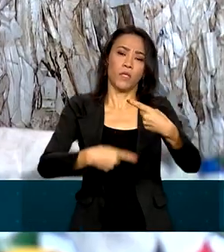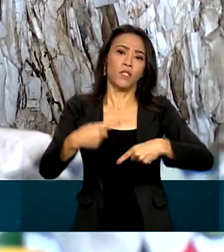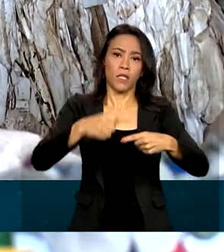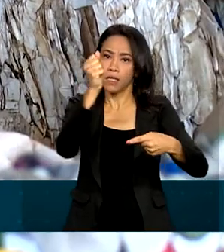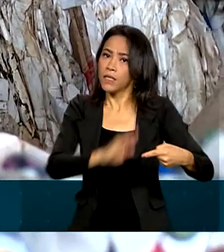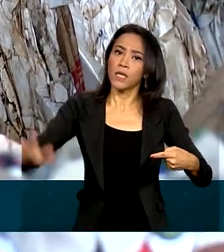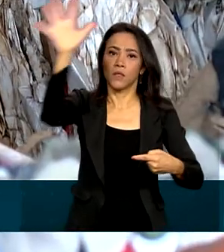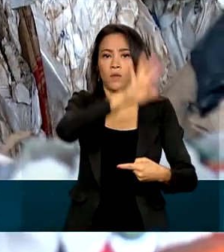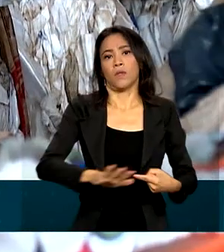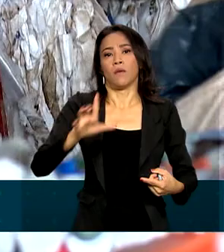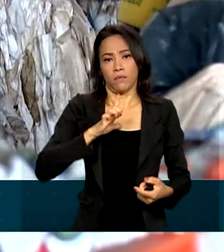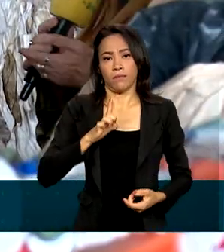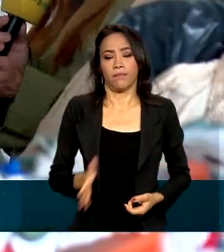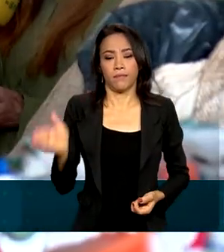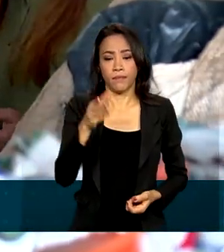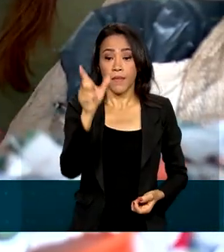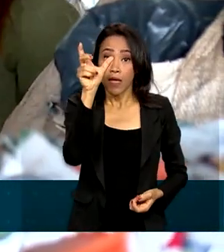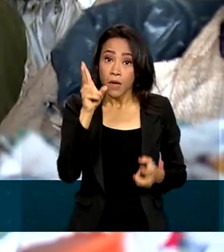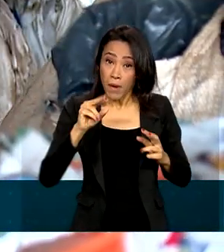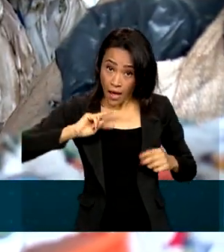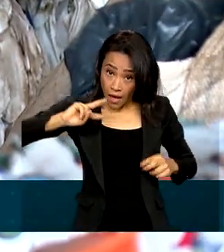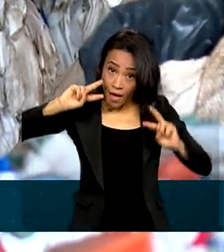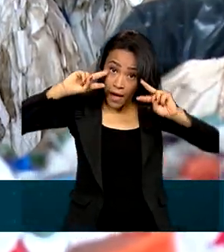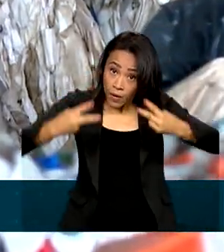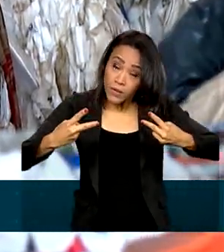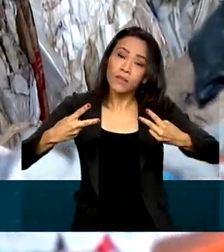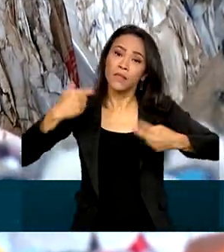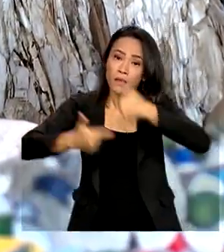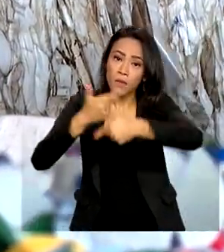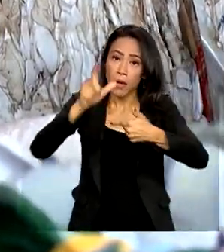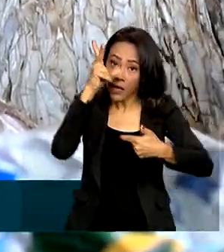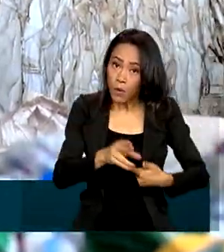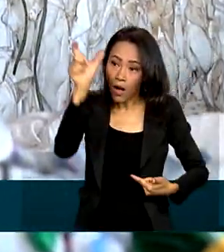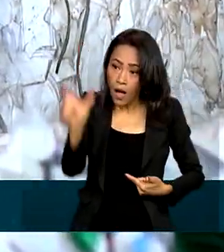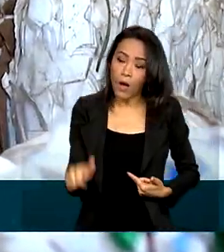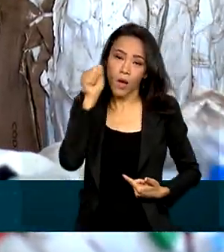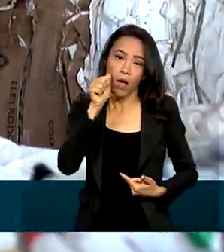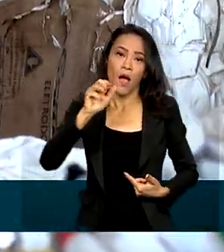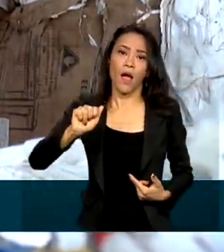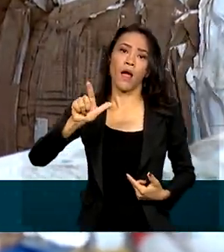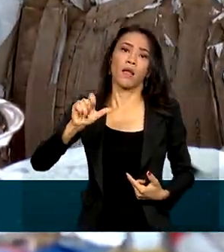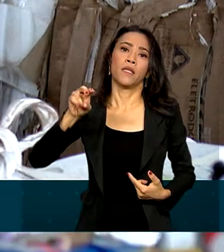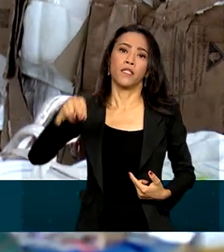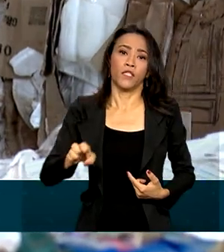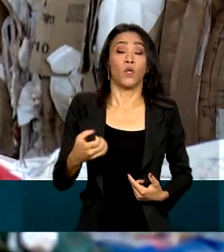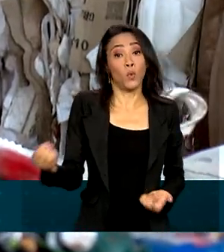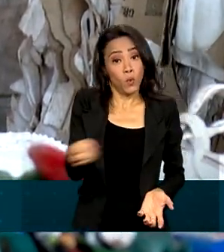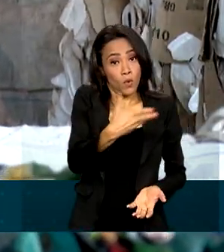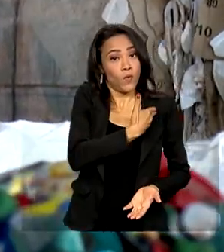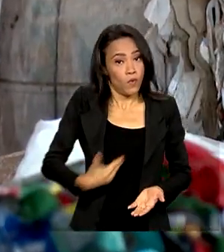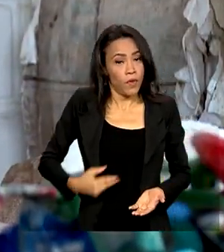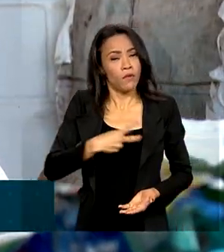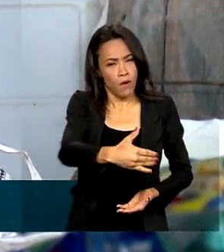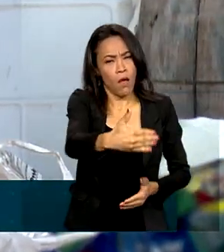Para reconhecer que trabalhadoras como Aline existem e importam sim para a sociedade, o novo governo vai recriar